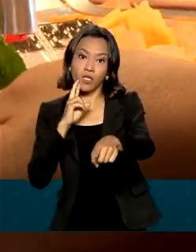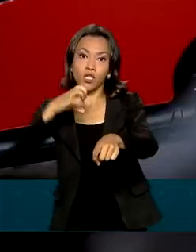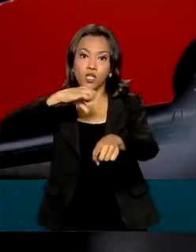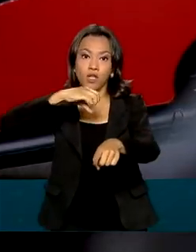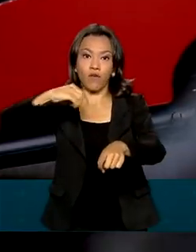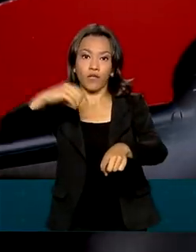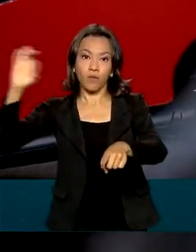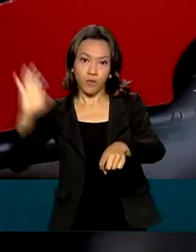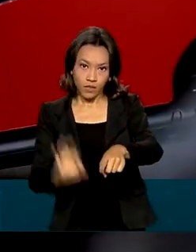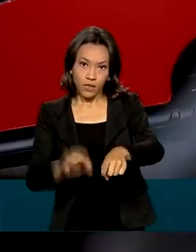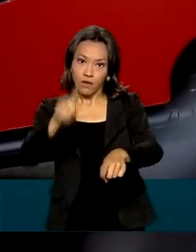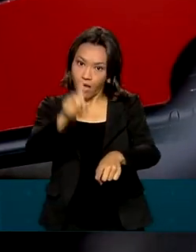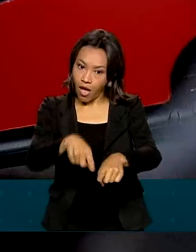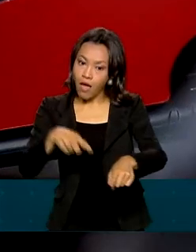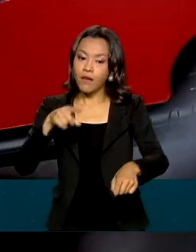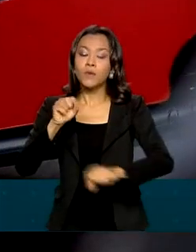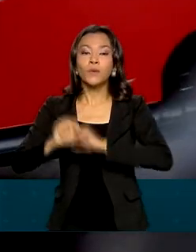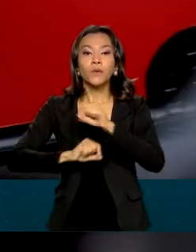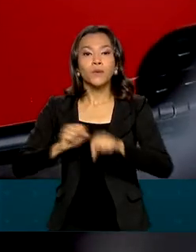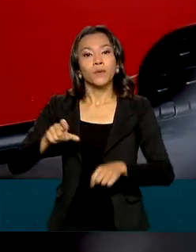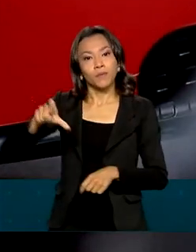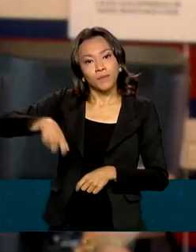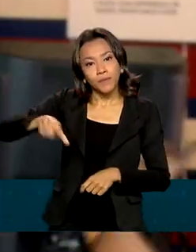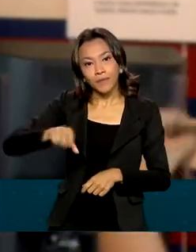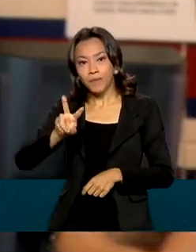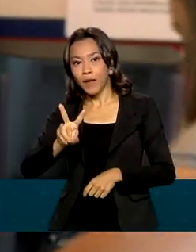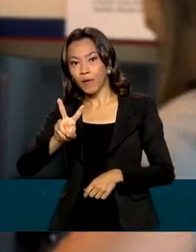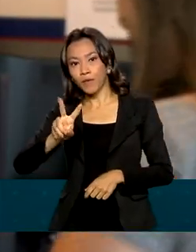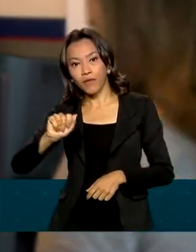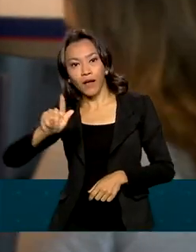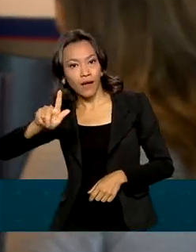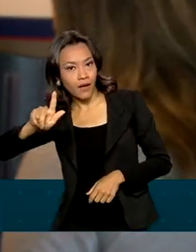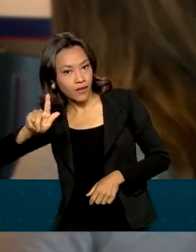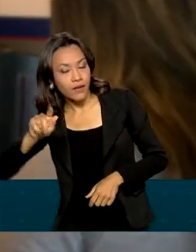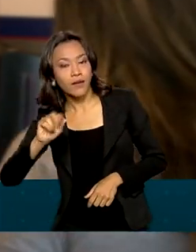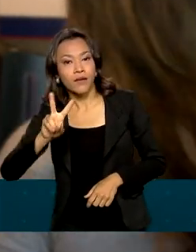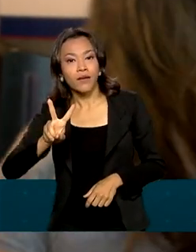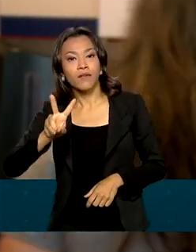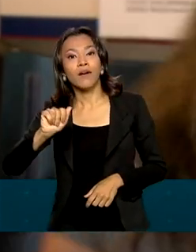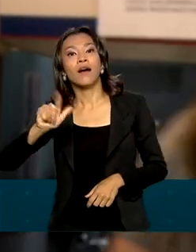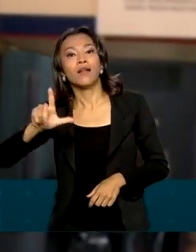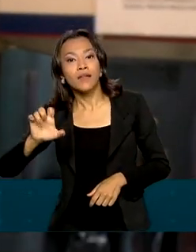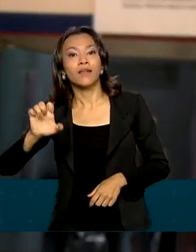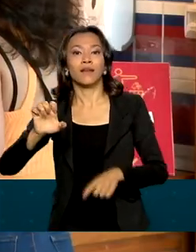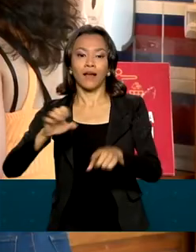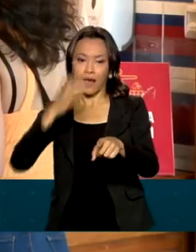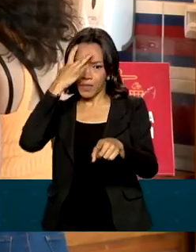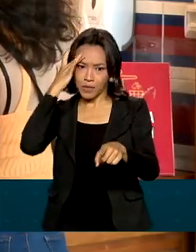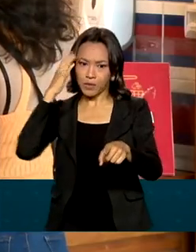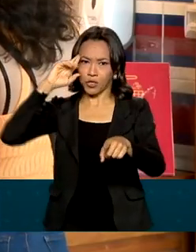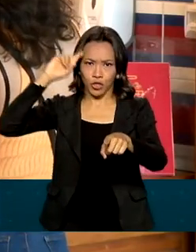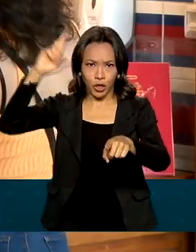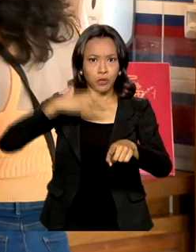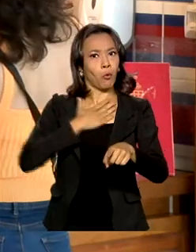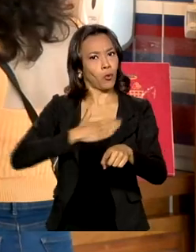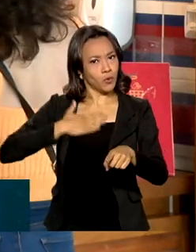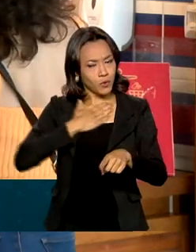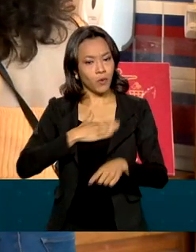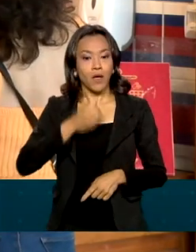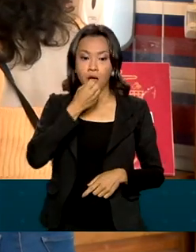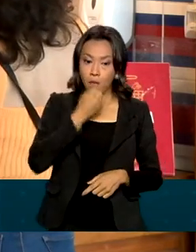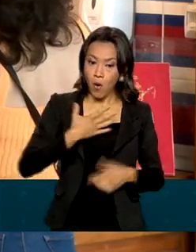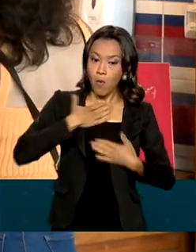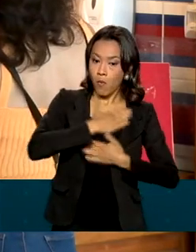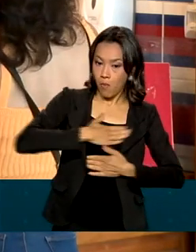refeições são feitos por ticket refeição. A novidade também agradou a gerente. Tanto o benefício para nós